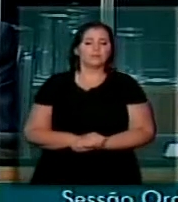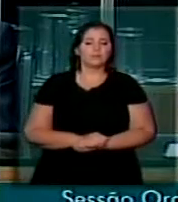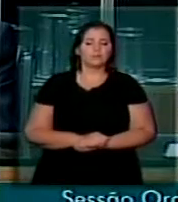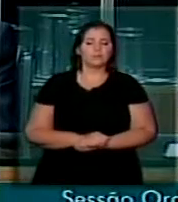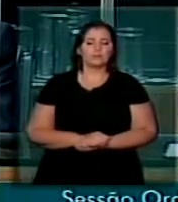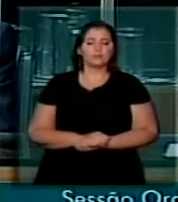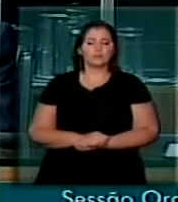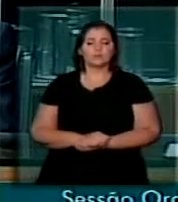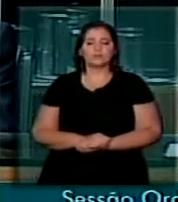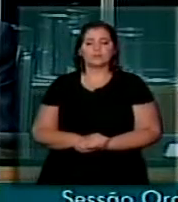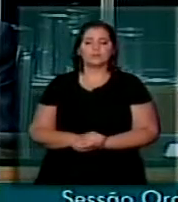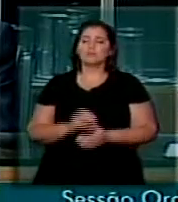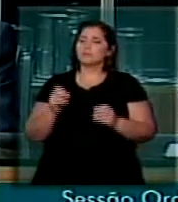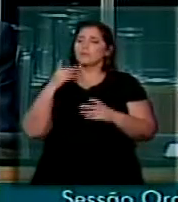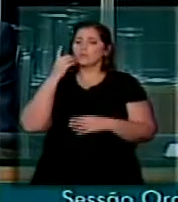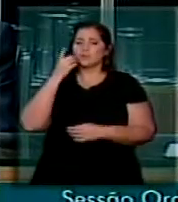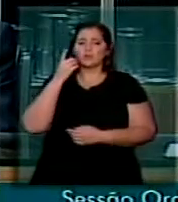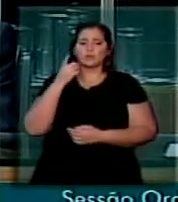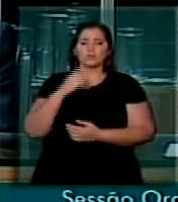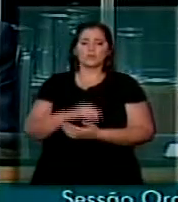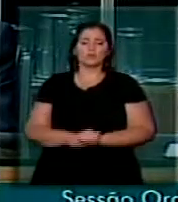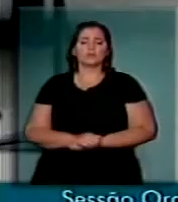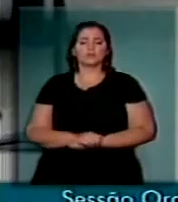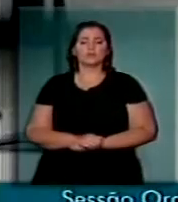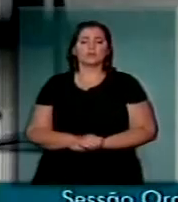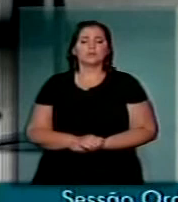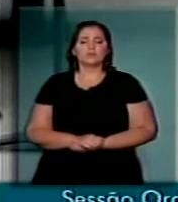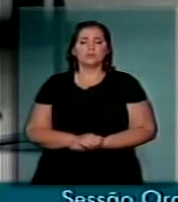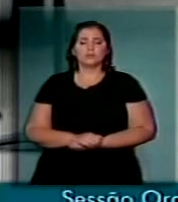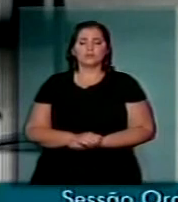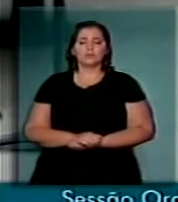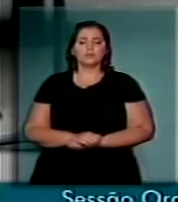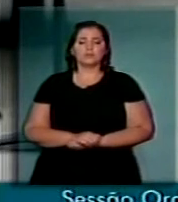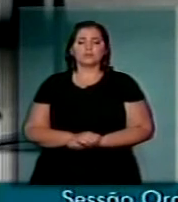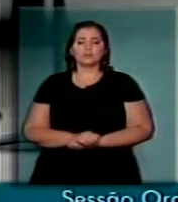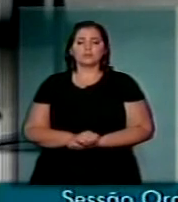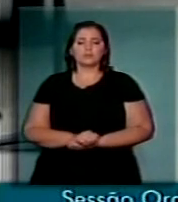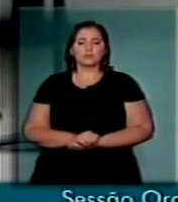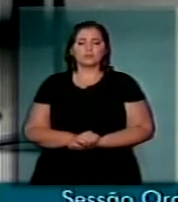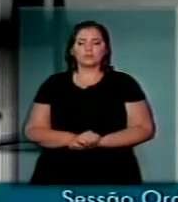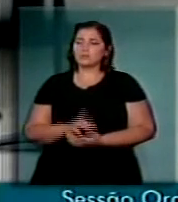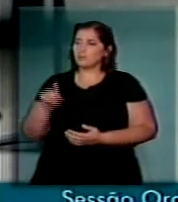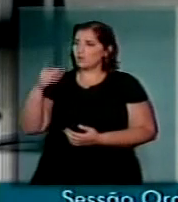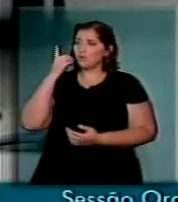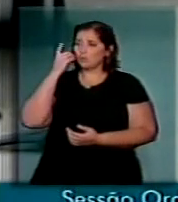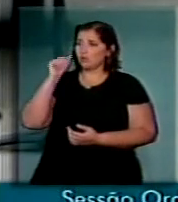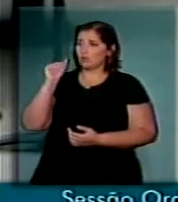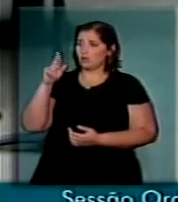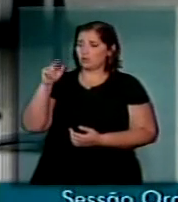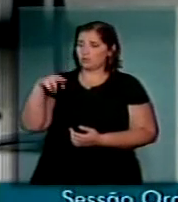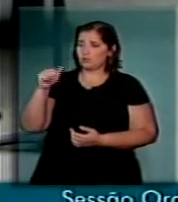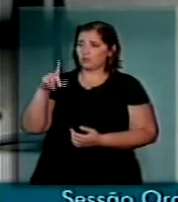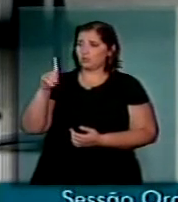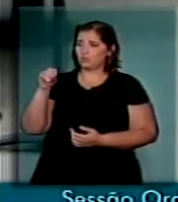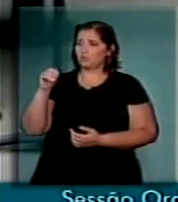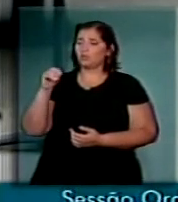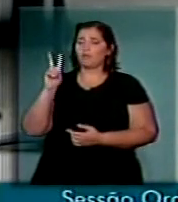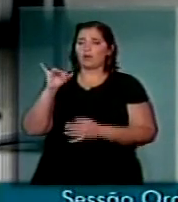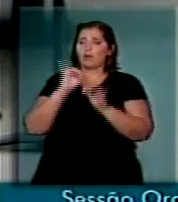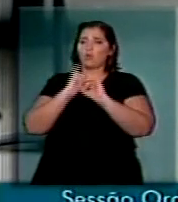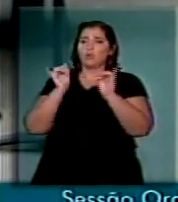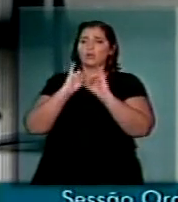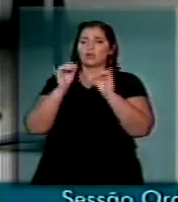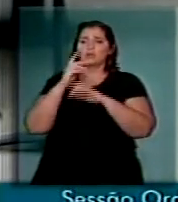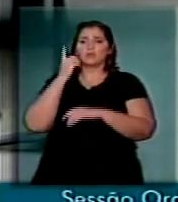Pois não, deputado... Gostaria também, senhor presidente. Próximo a usar a palavra o deputado Arnaldo Faria de Sá na Comunicações Parlamentares.